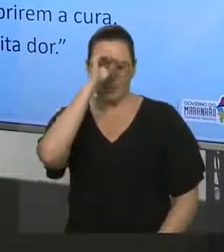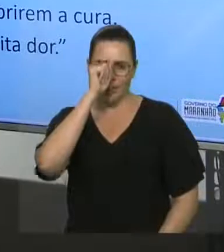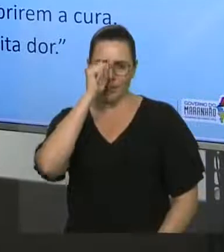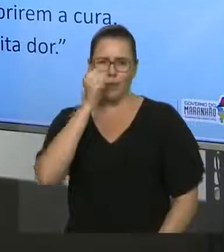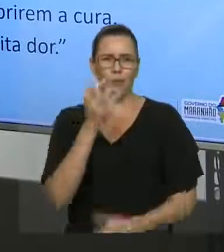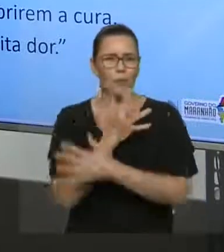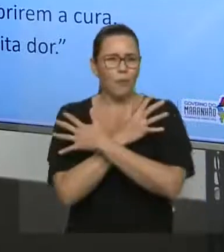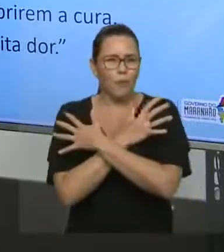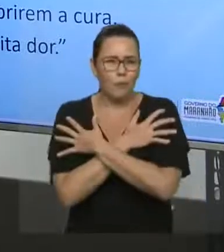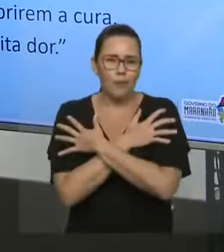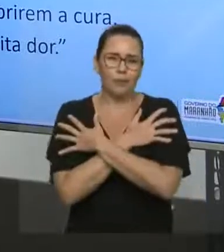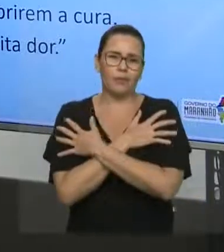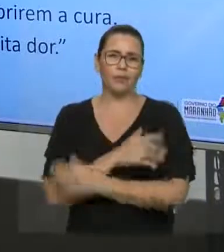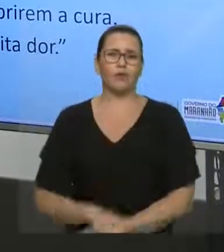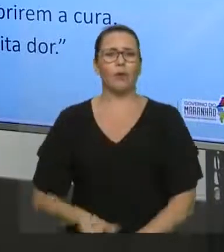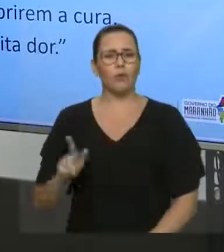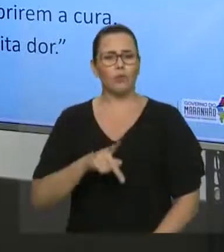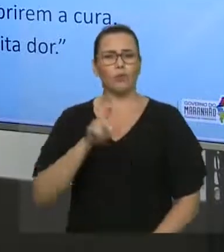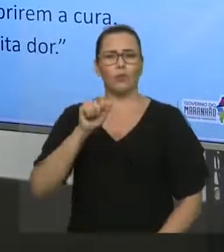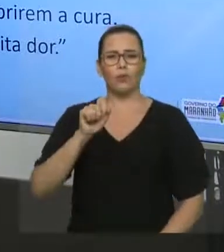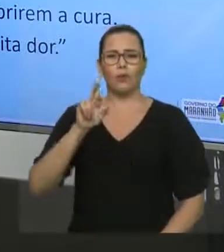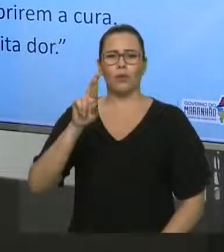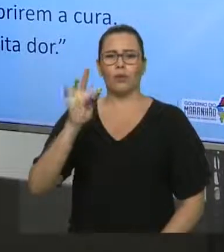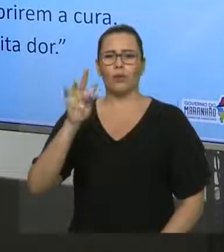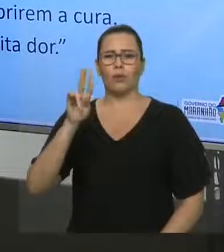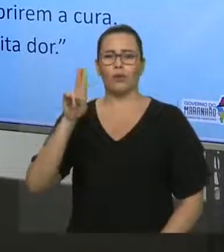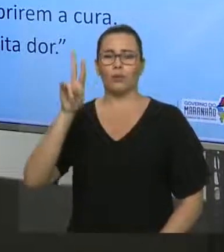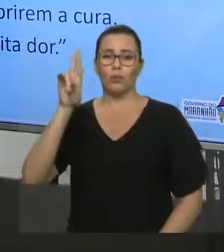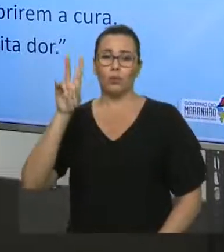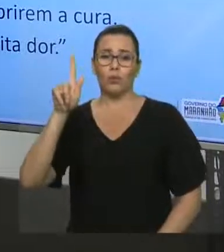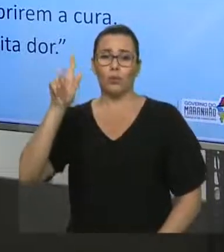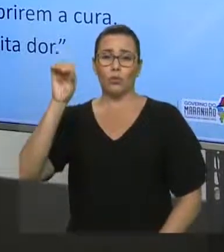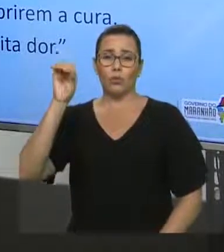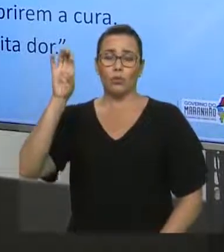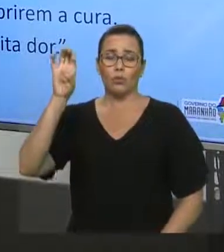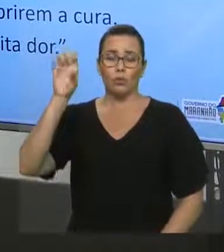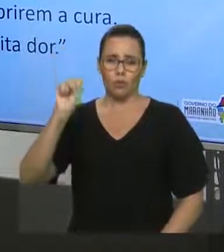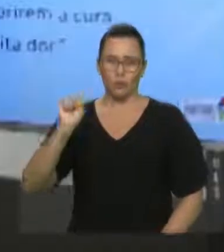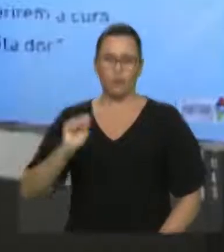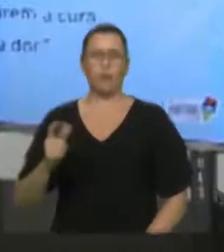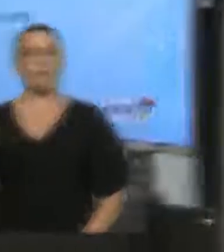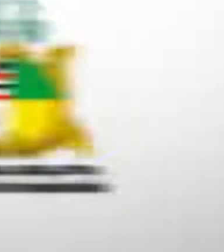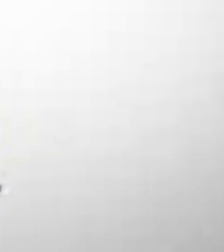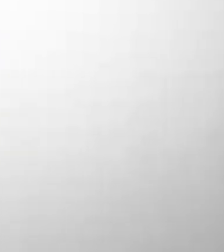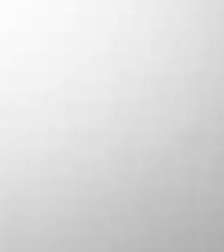Um abraço do professor Arthur Góes. A gente volta nas próximas aulas.